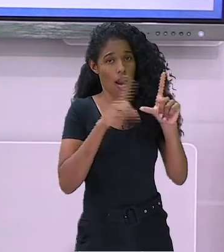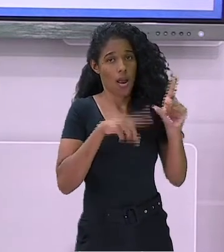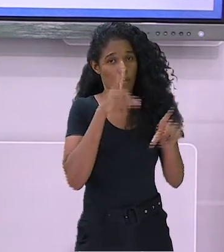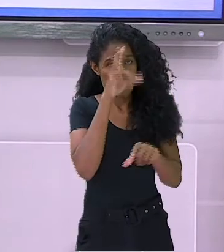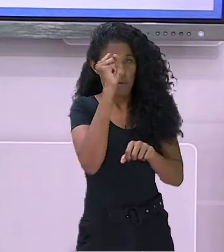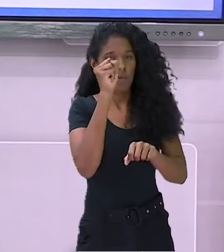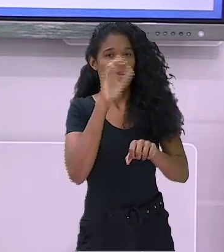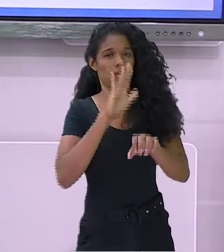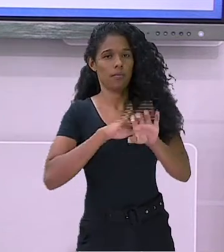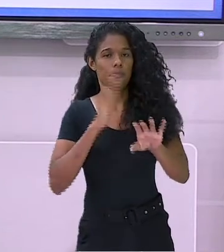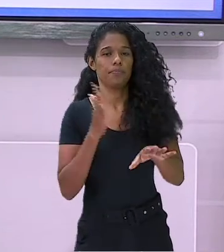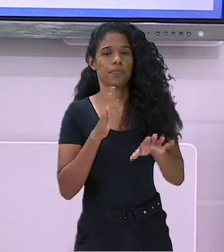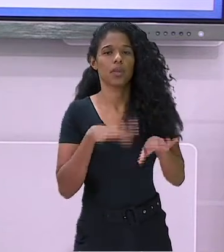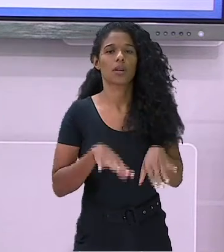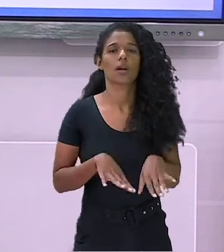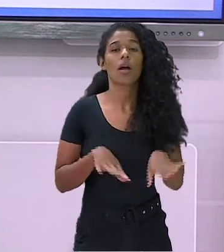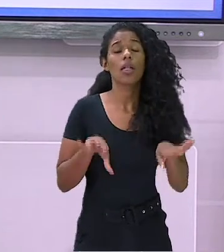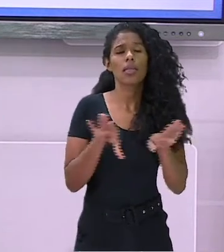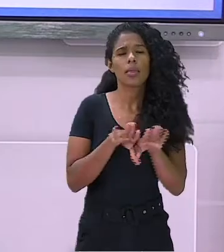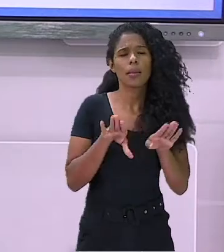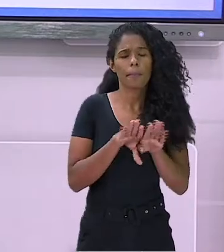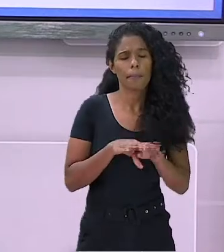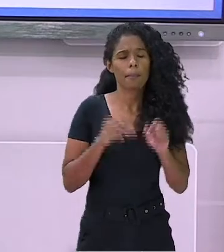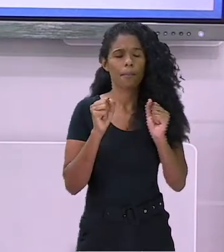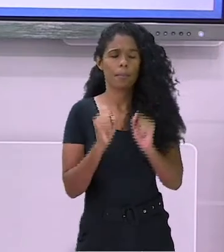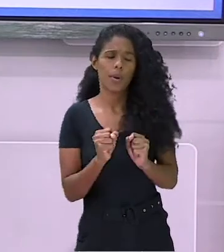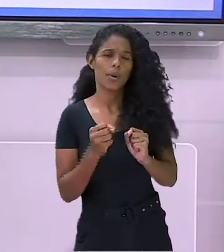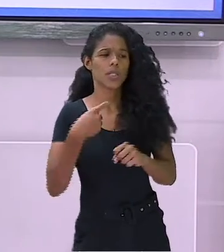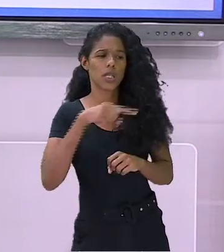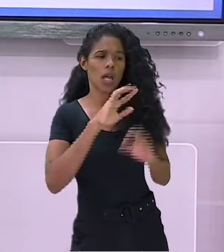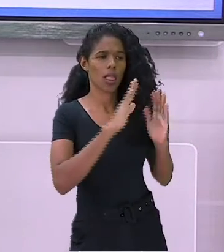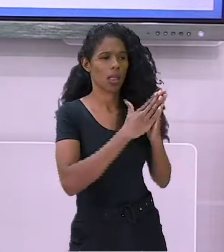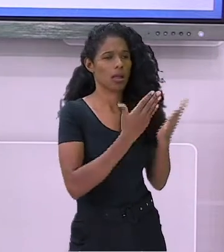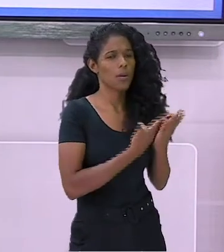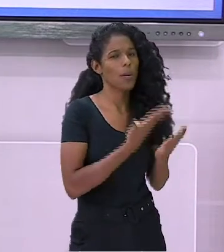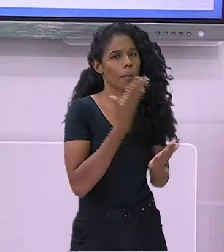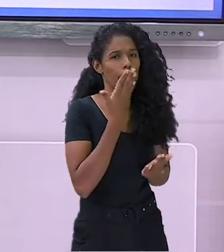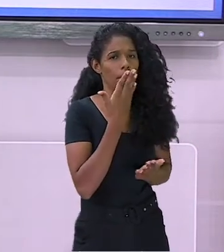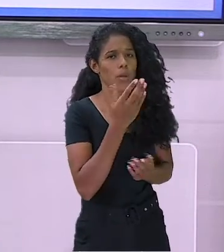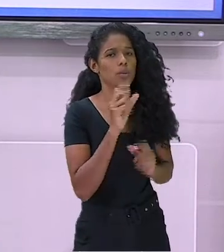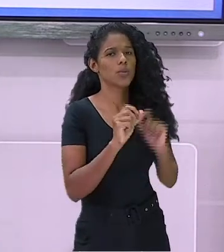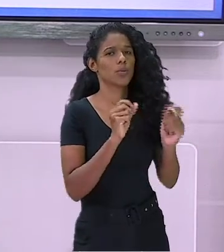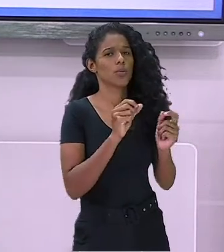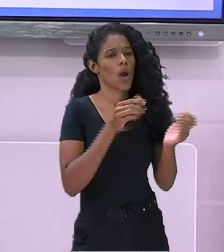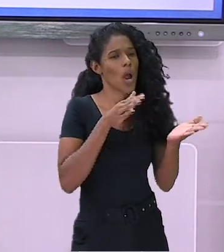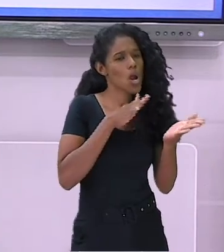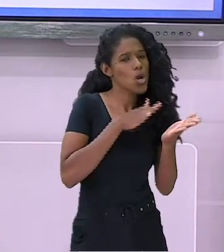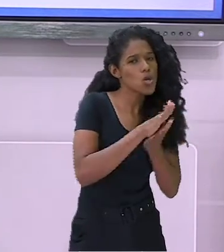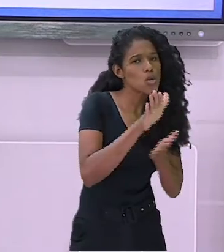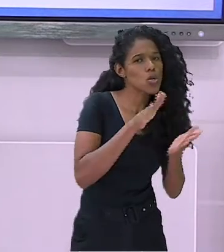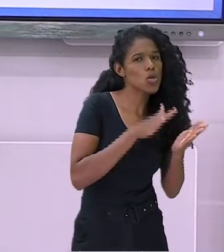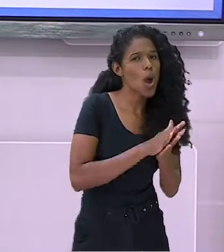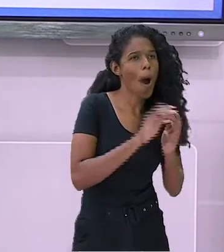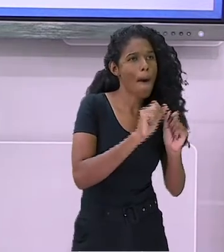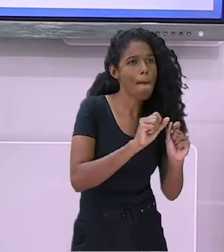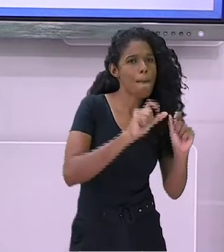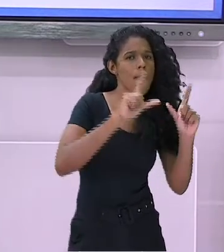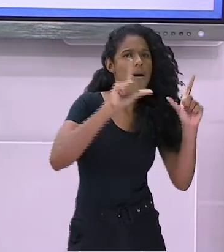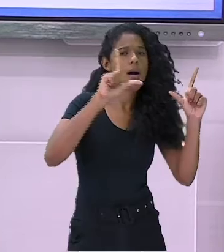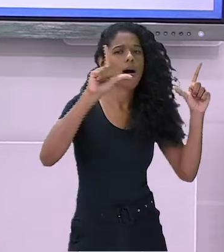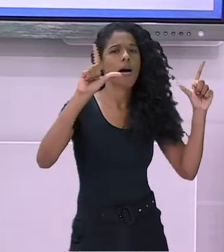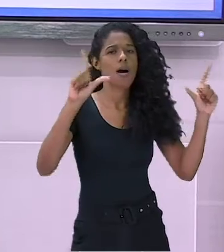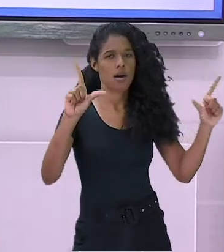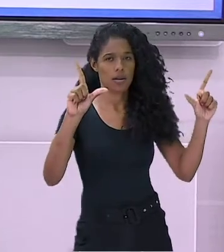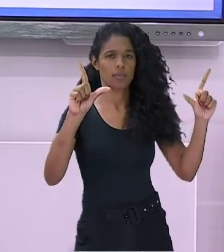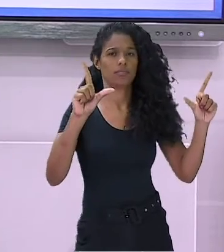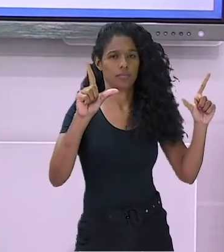Solicite um xerox ampliado ou com boa definição. Se necessário, transcreva o texto com letras